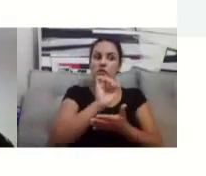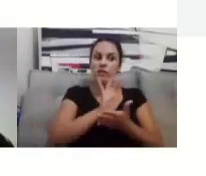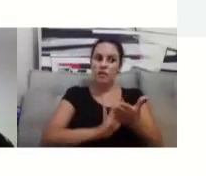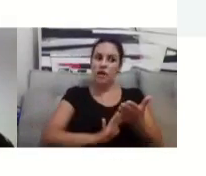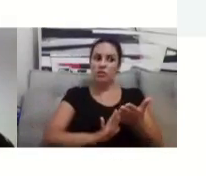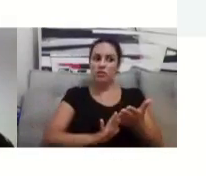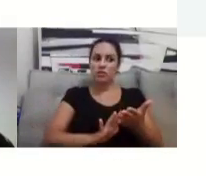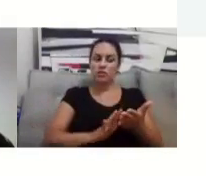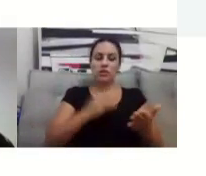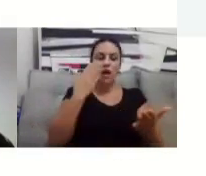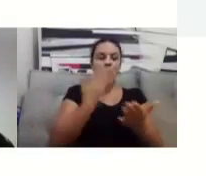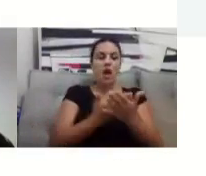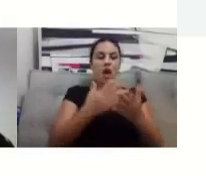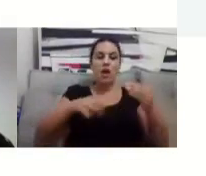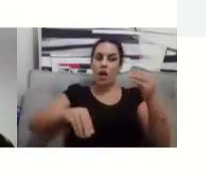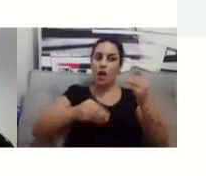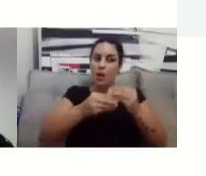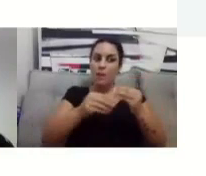Mariana, pode falar.